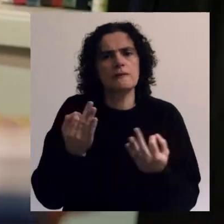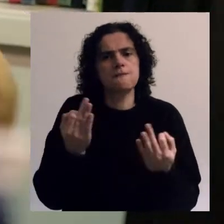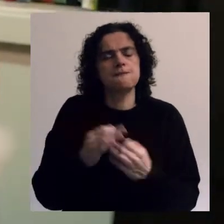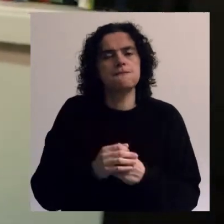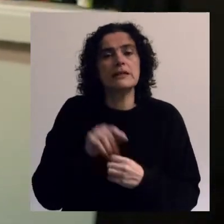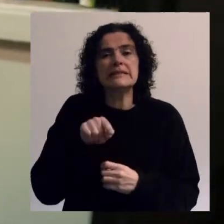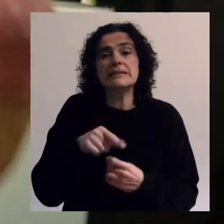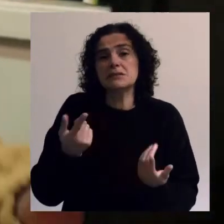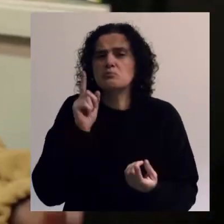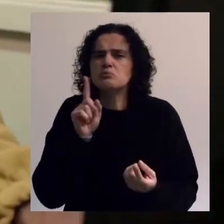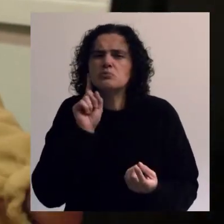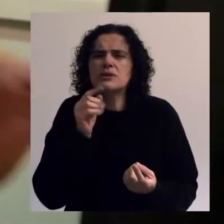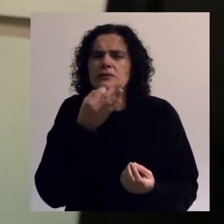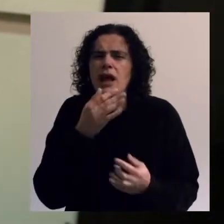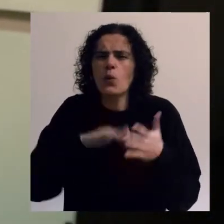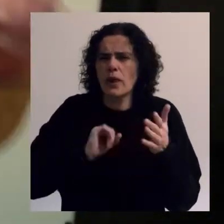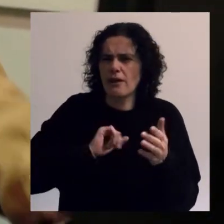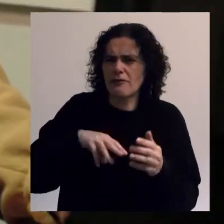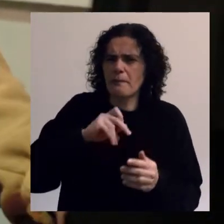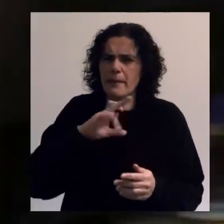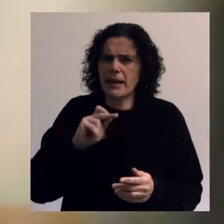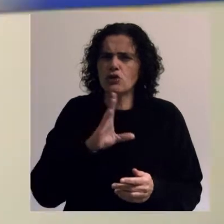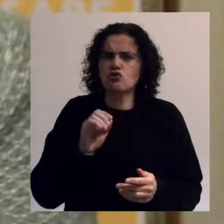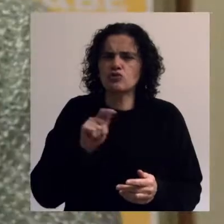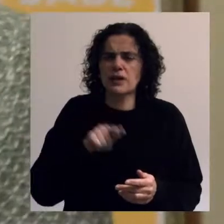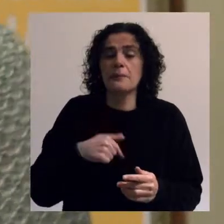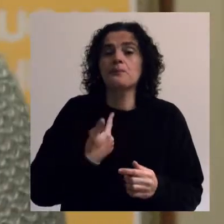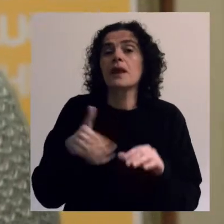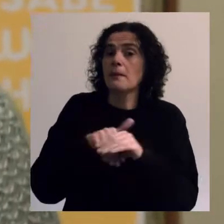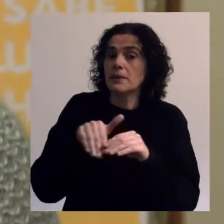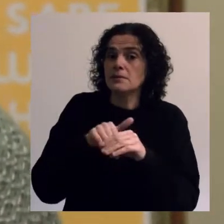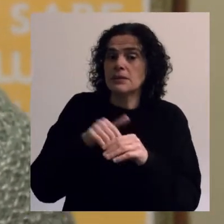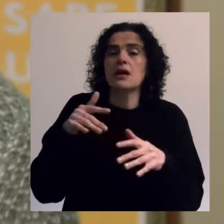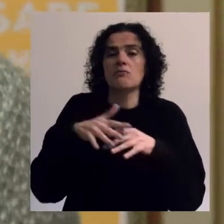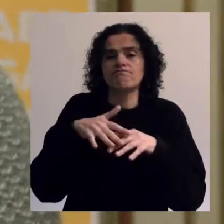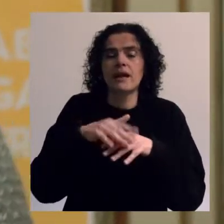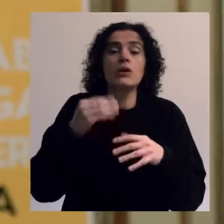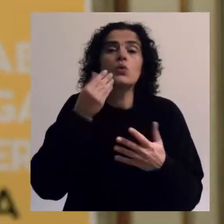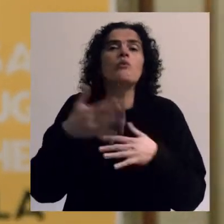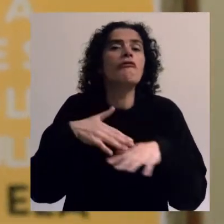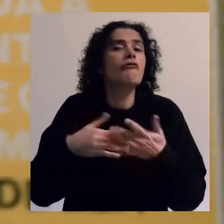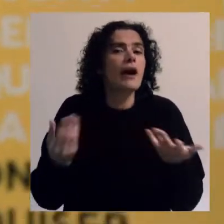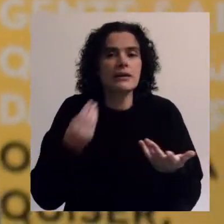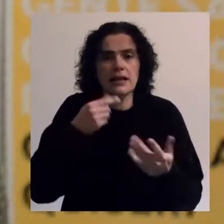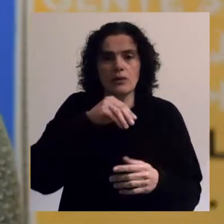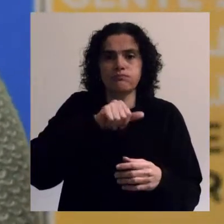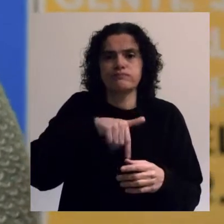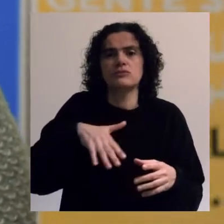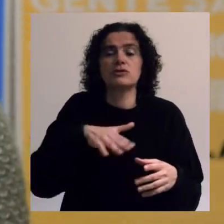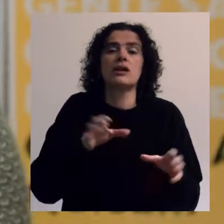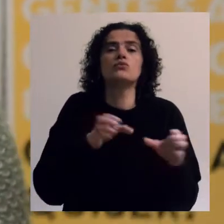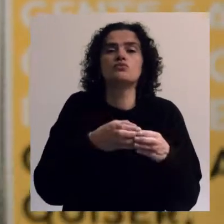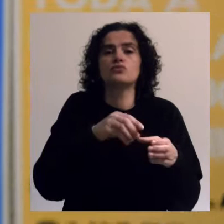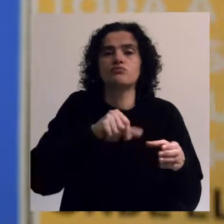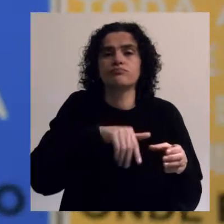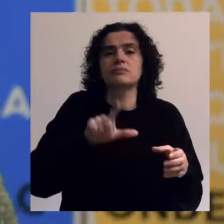Mas, para isso, eu acho que era importante falarem ali com o meu colega e com o Marilson. A participação na rede materializa-se através dos Conselhos Locais de